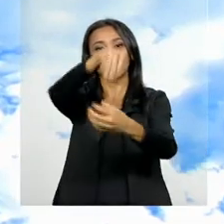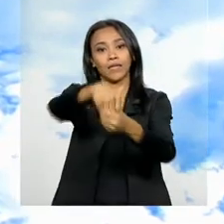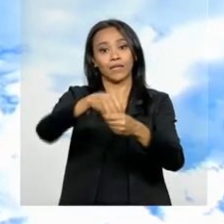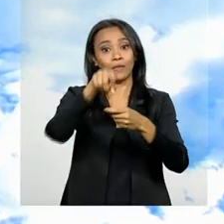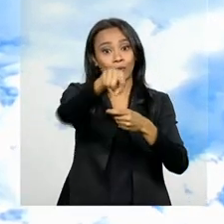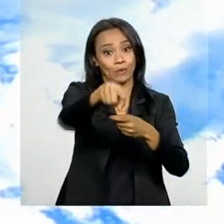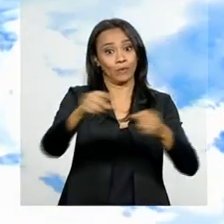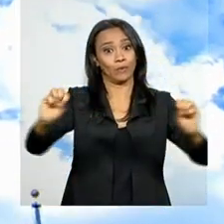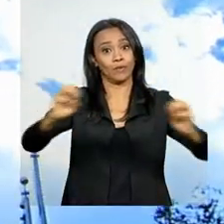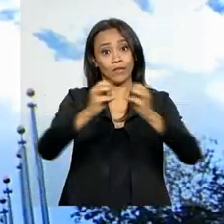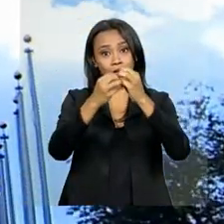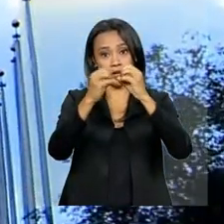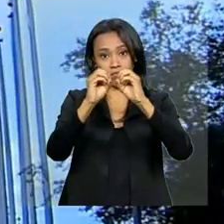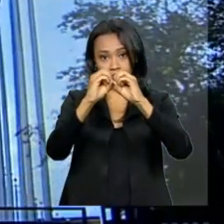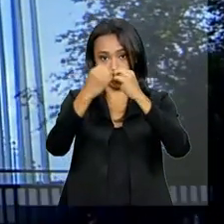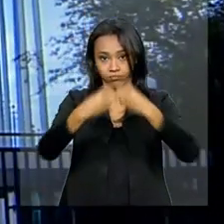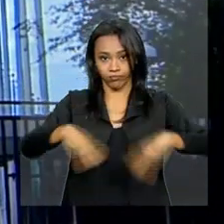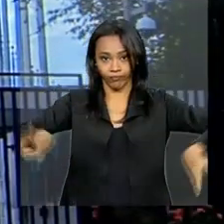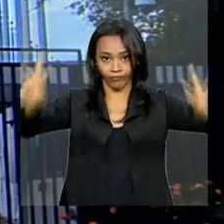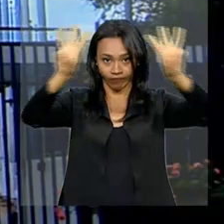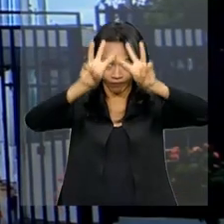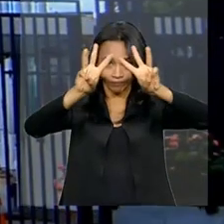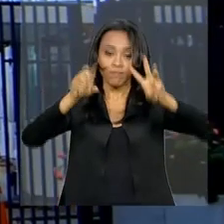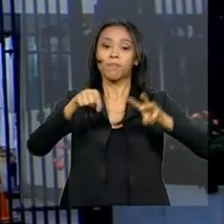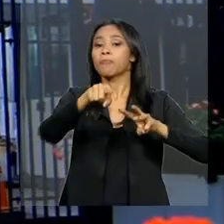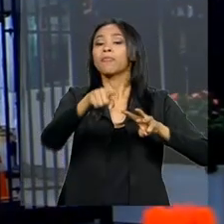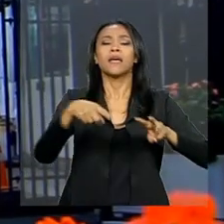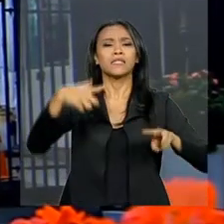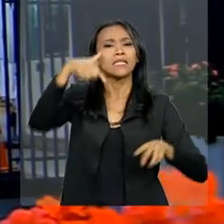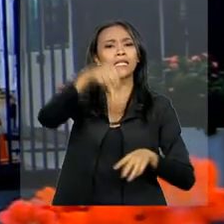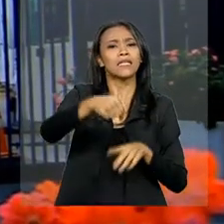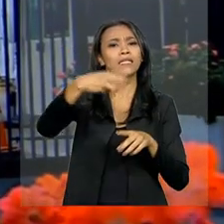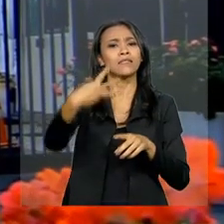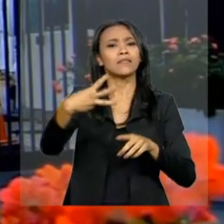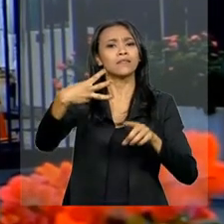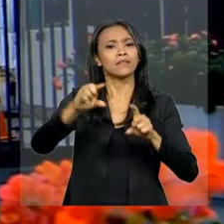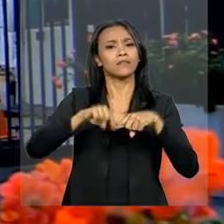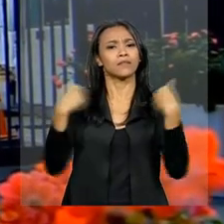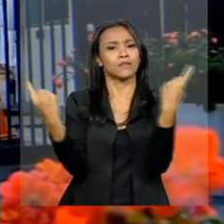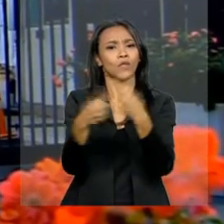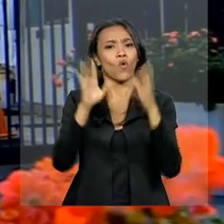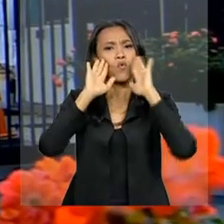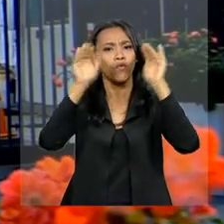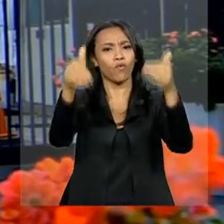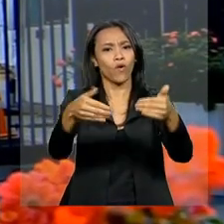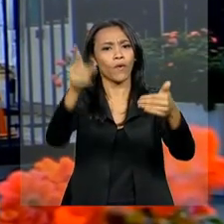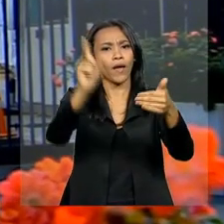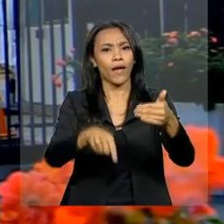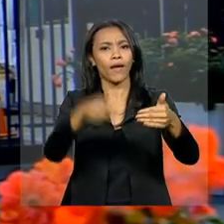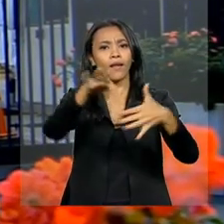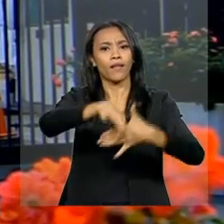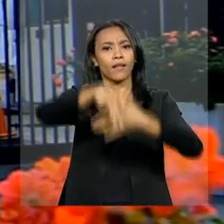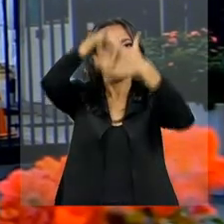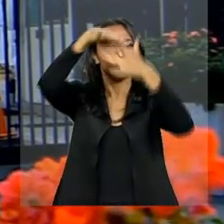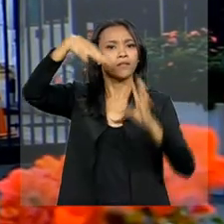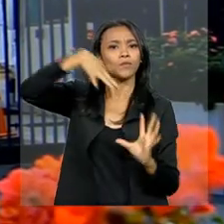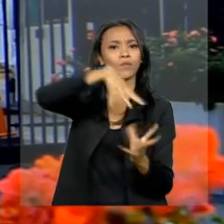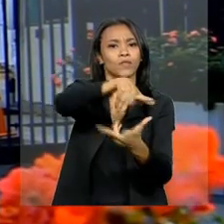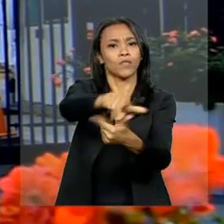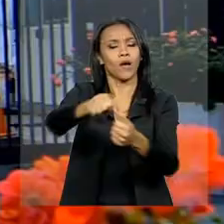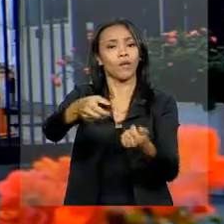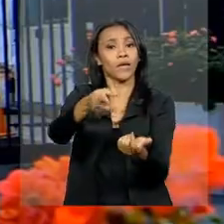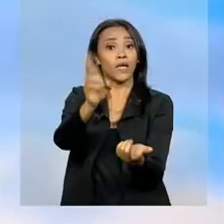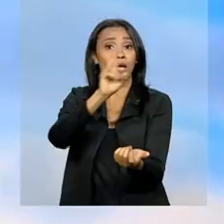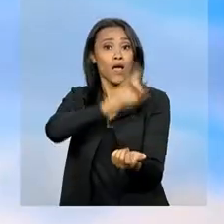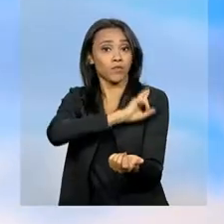Geral da ONU. Neste ano, na sessão de número 73, o foco será liderança global e responsabilidade